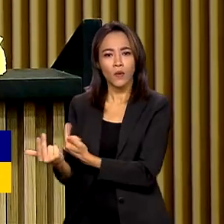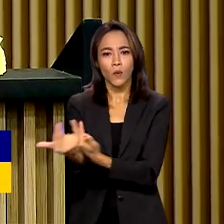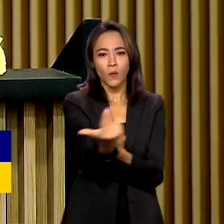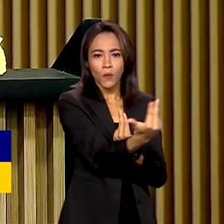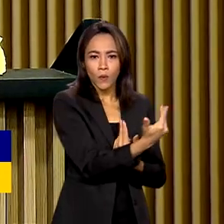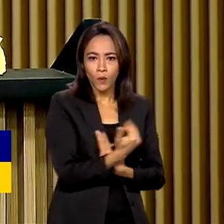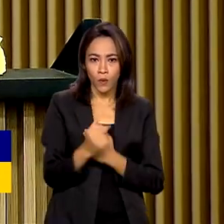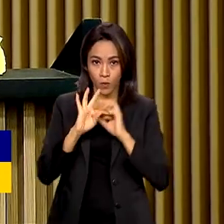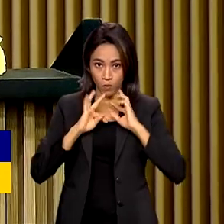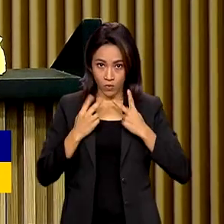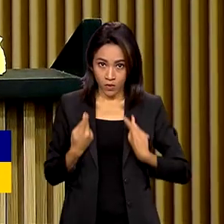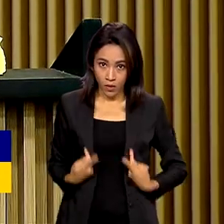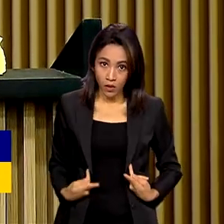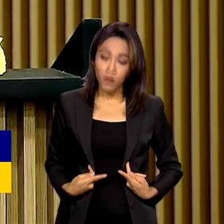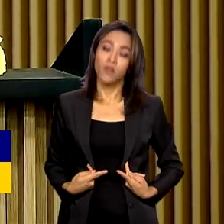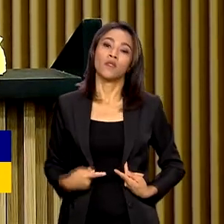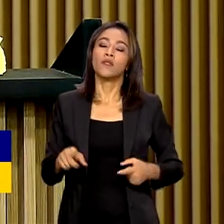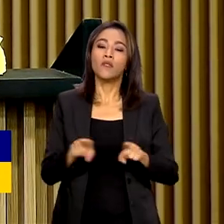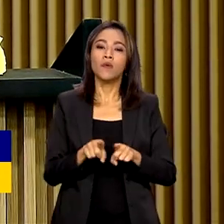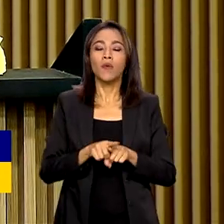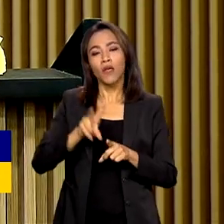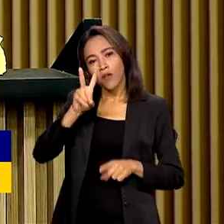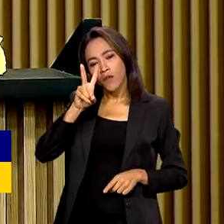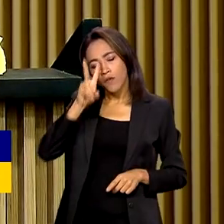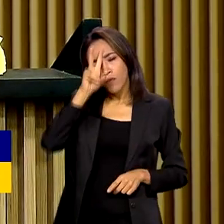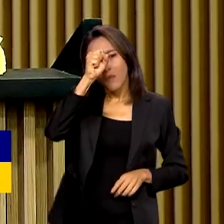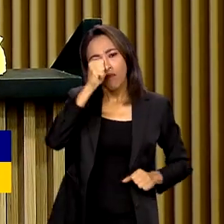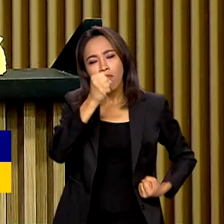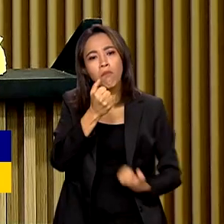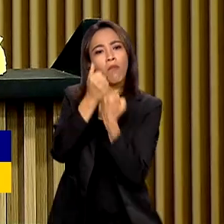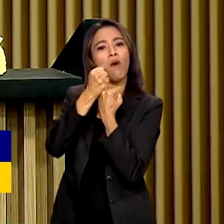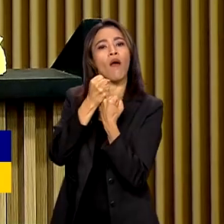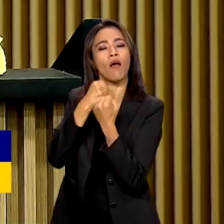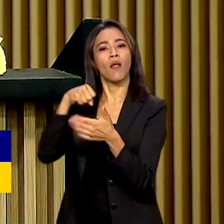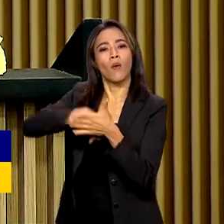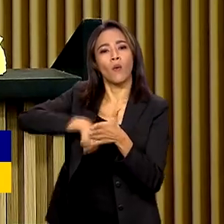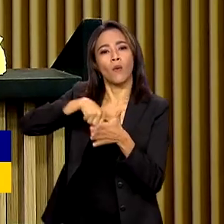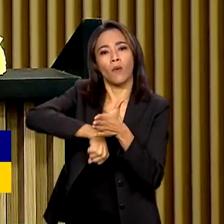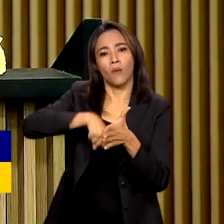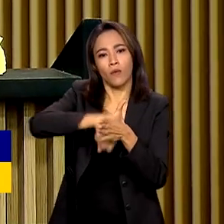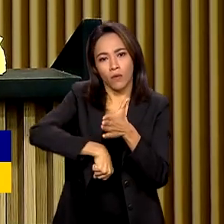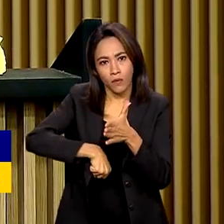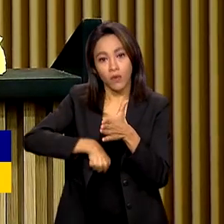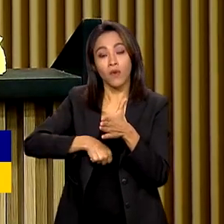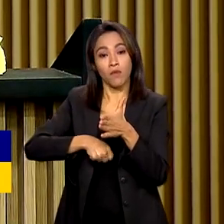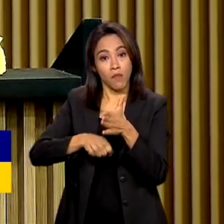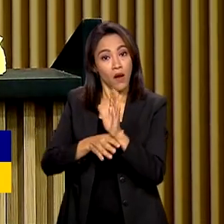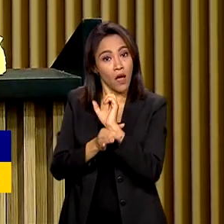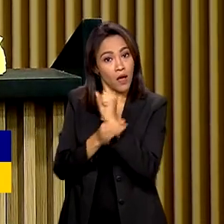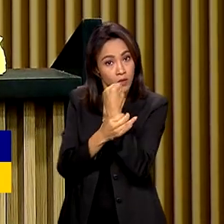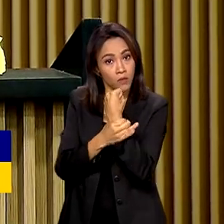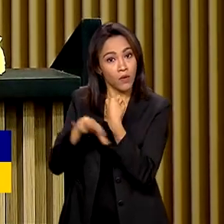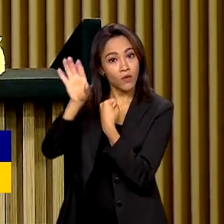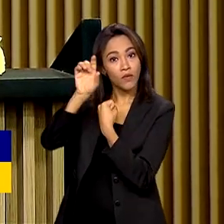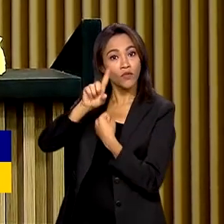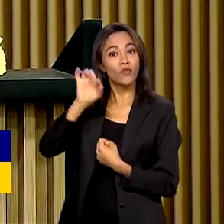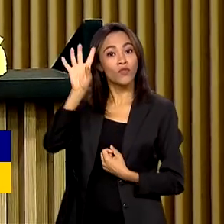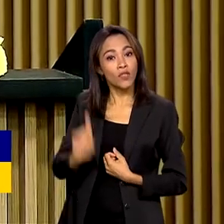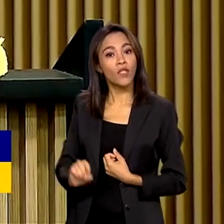fortalecer e fortalecer a luta pela garantia e preservação dos direitos sociais,